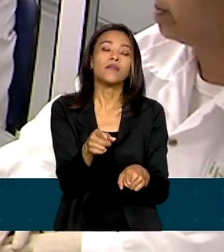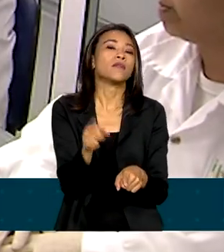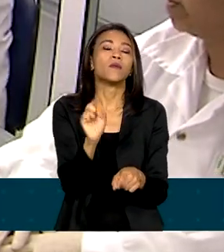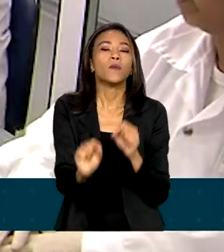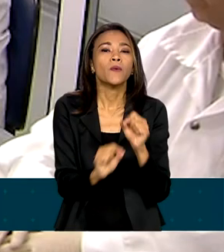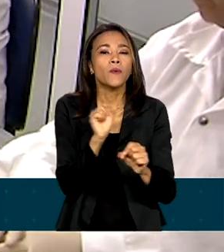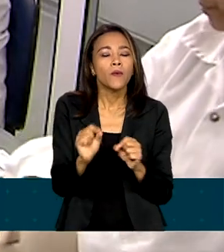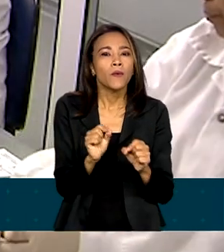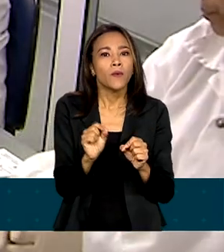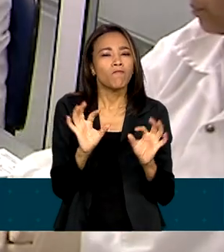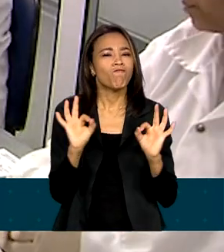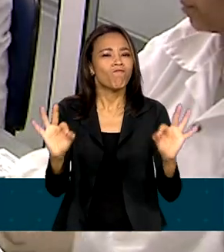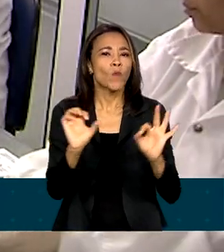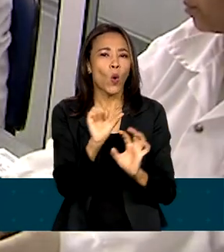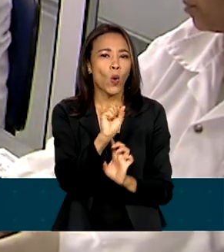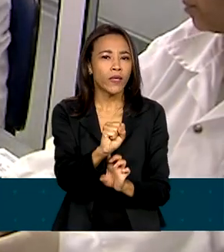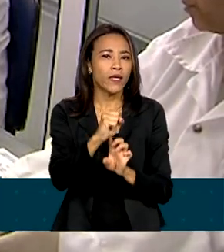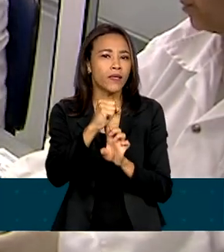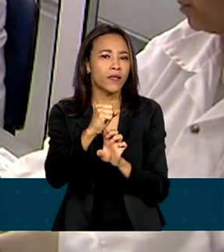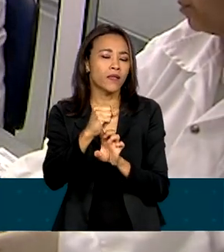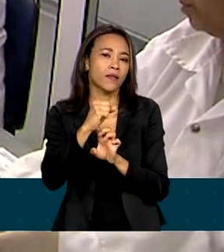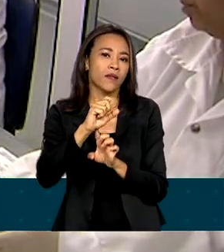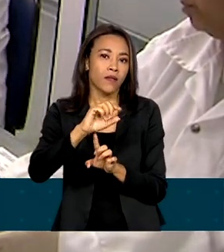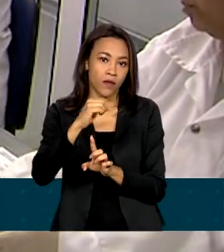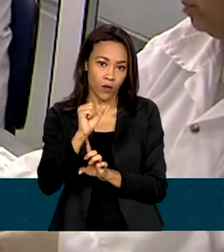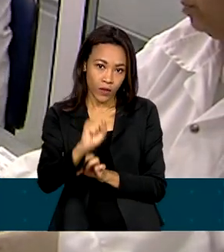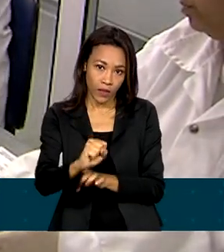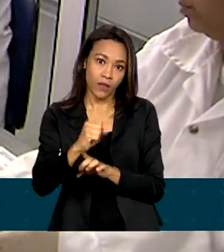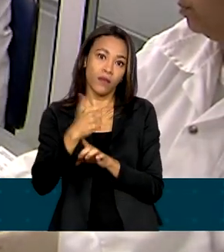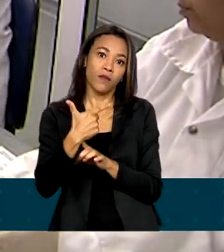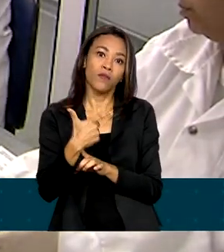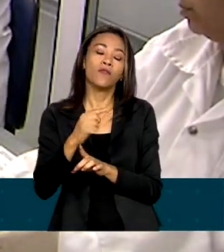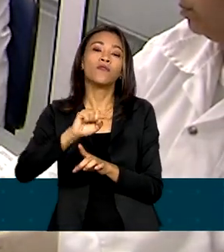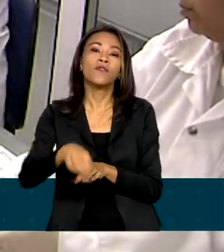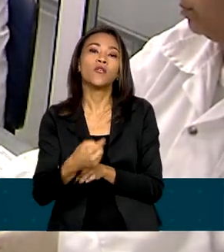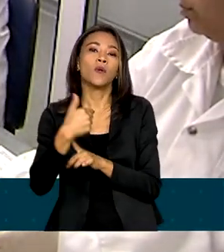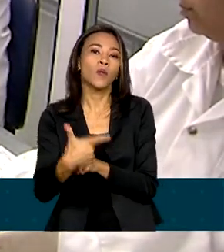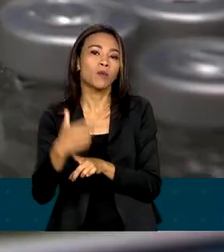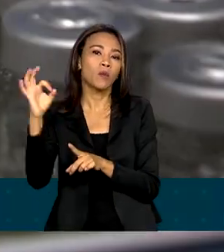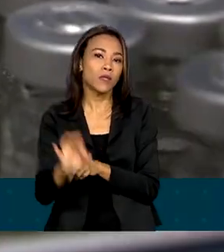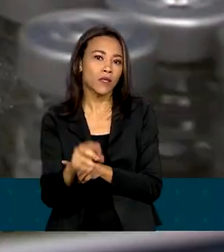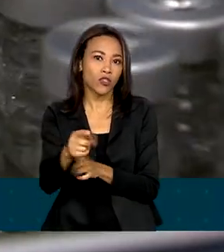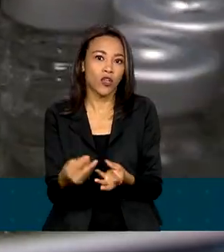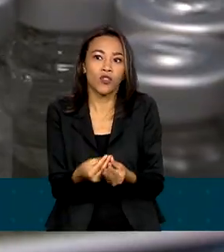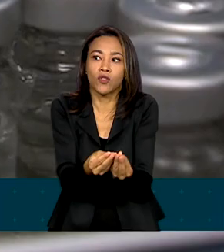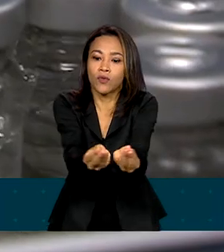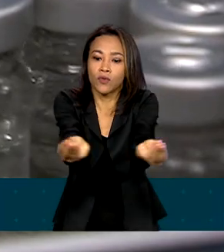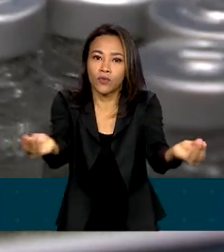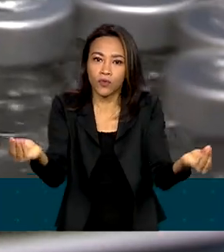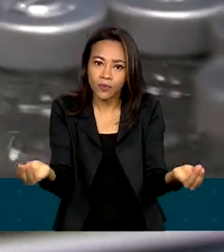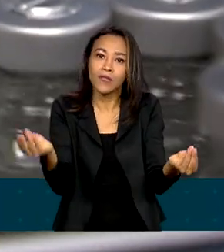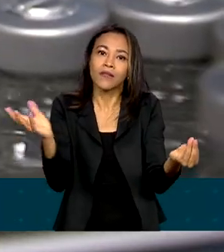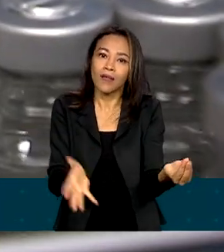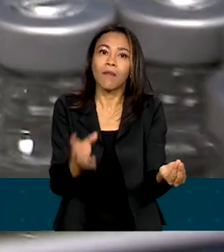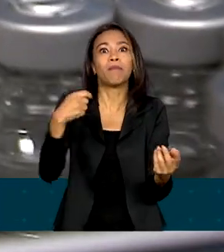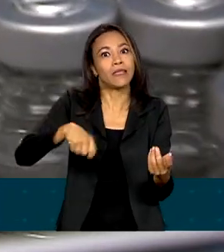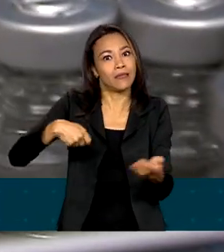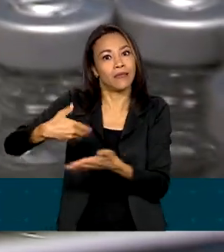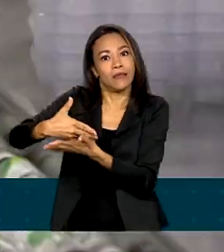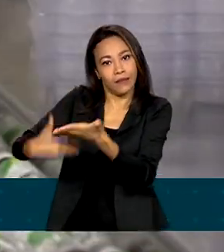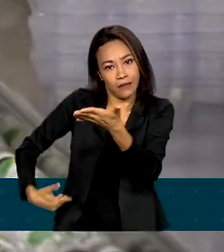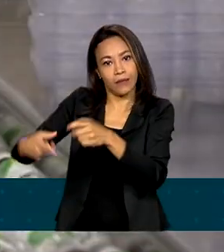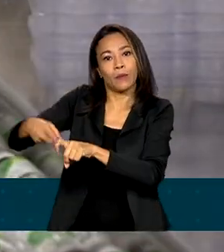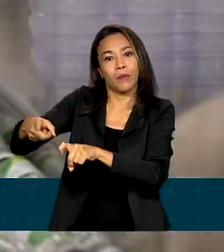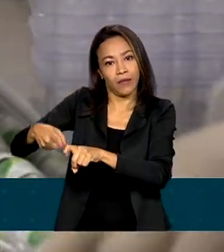é de 80,2%. Quando estiver disponível nas farmácias, vai ser preciso receita médica.